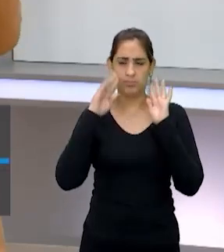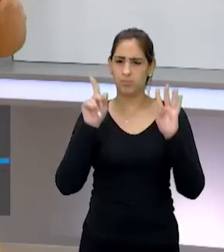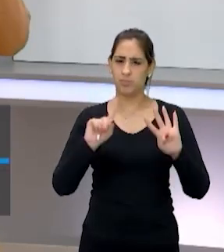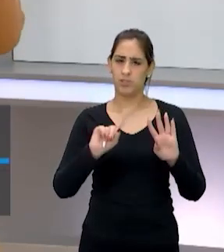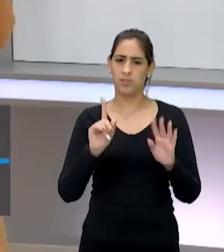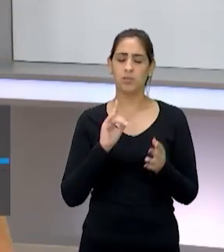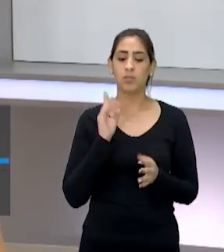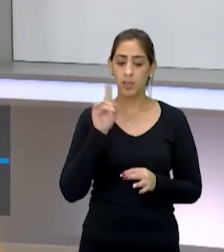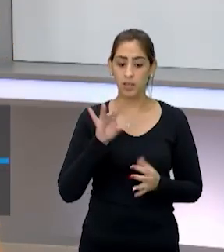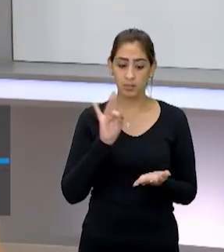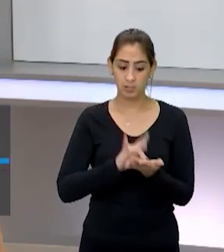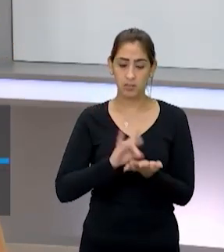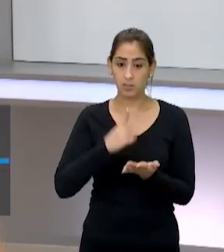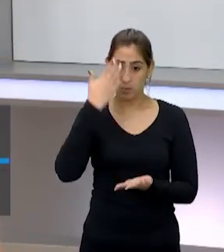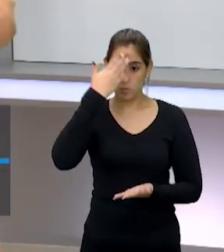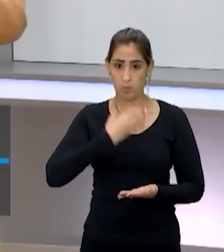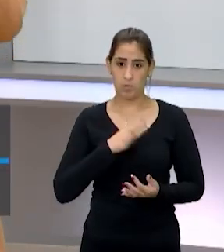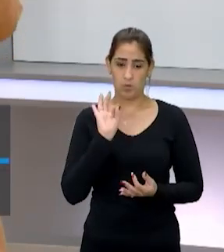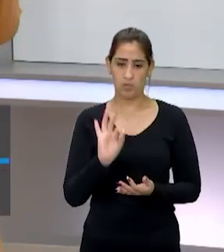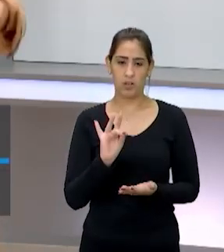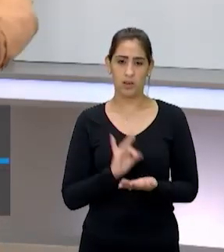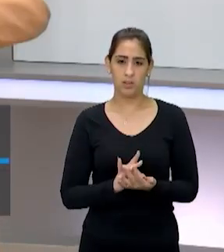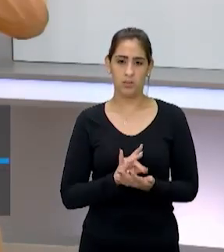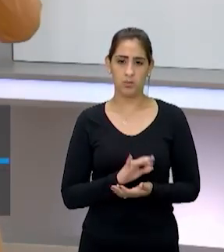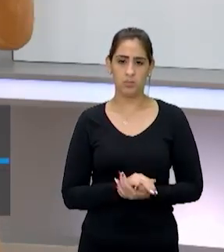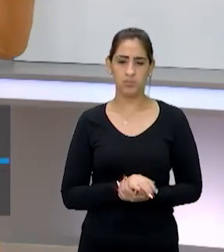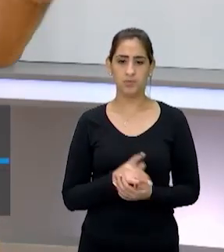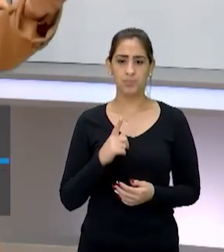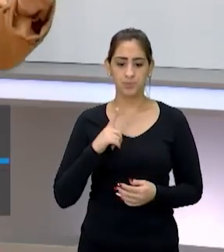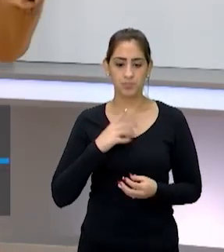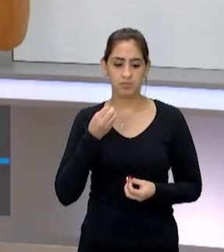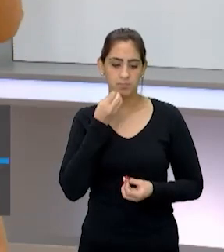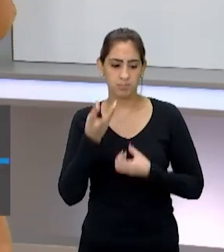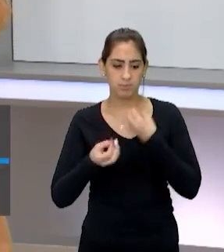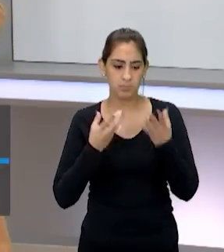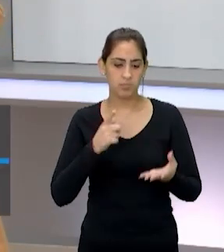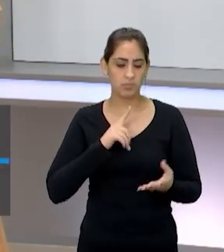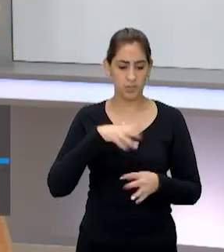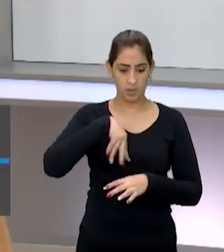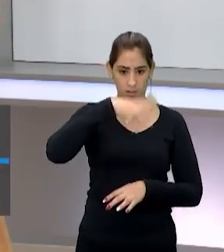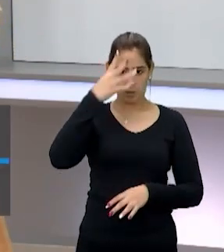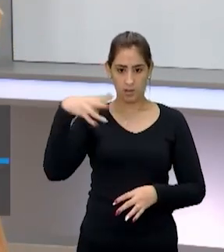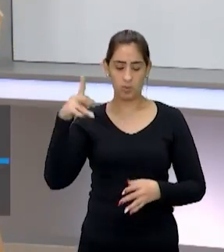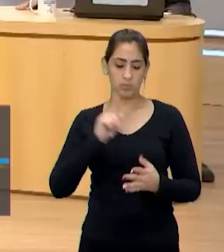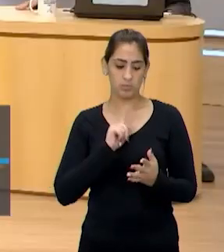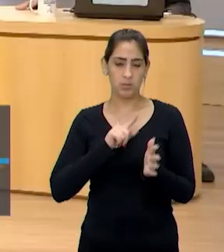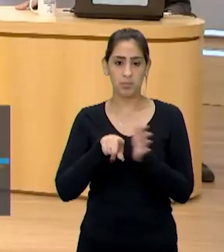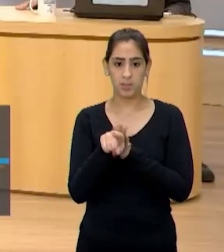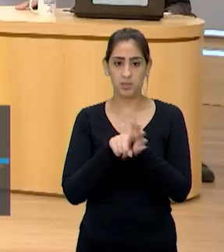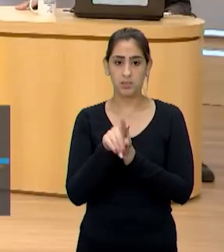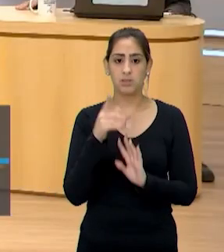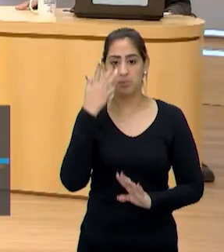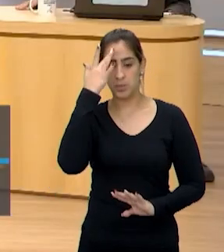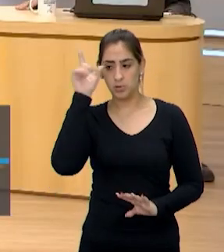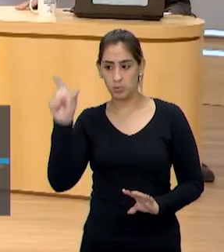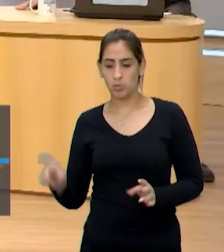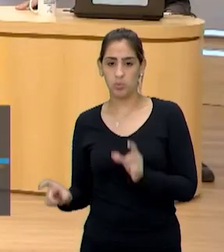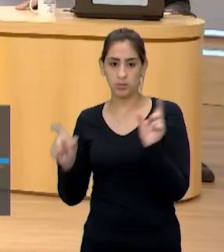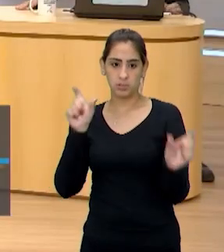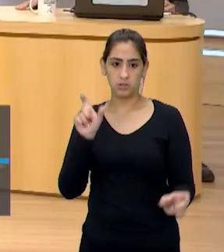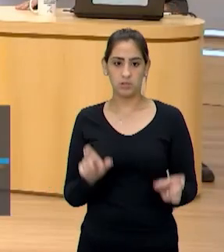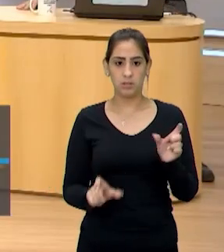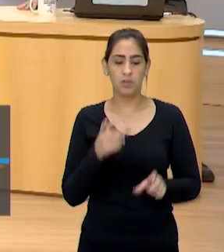diferença da argumentação com comprovação eu trazer dados, eu pesquisar eu buscar um especialista para falar sobre o assunto então isso é